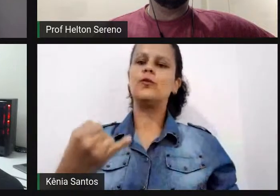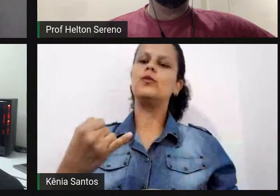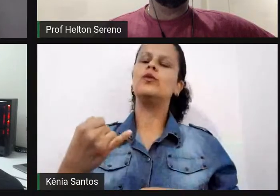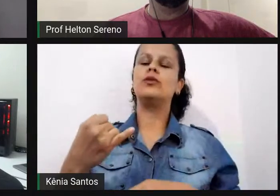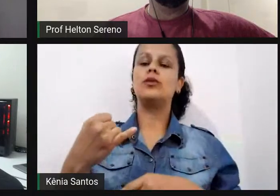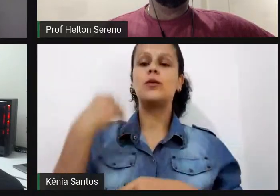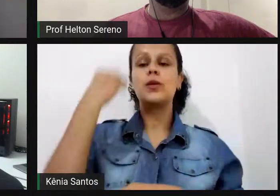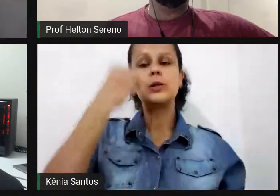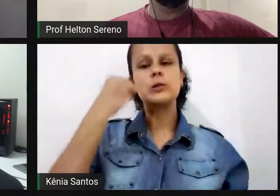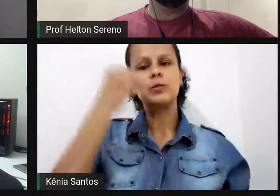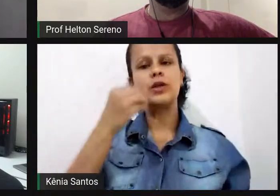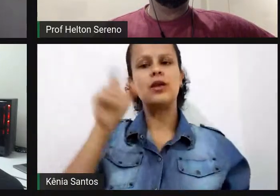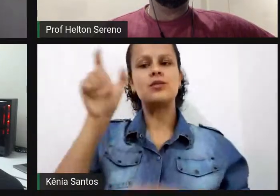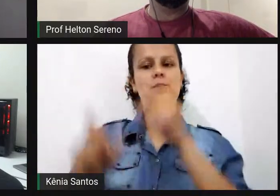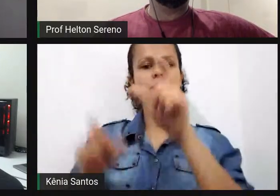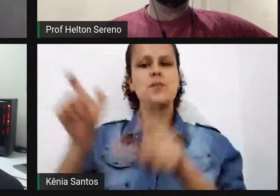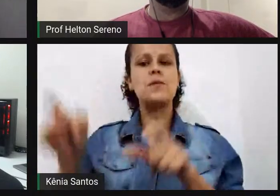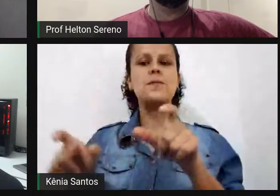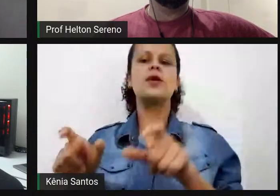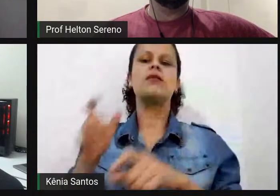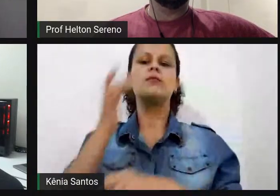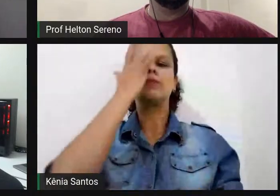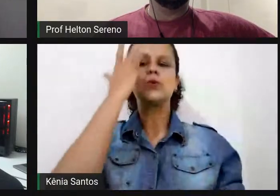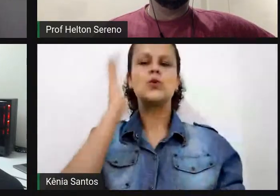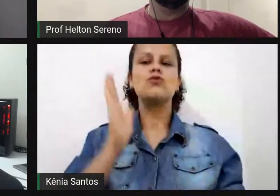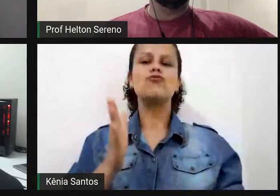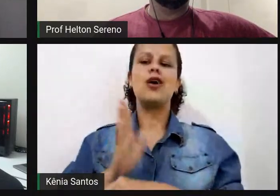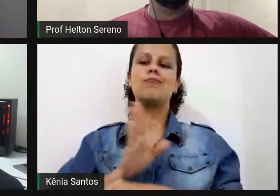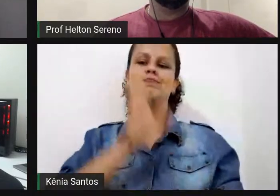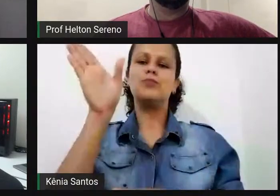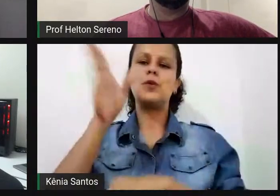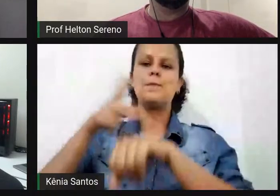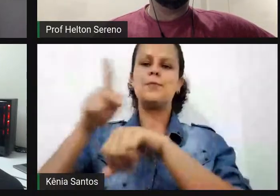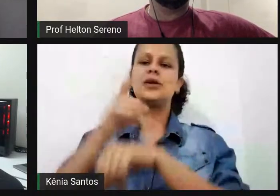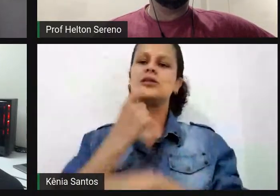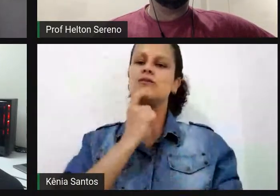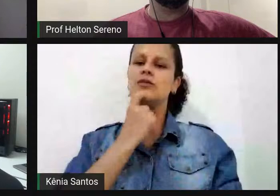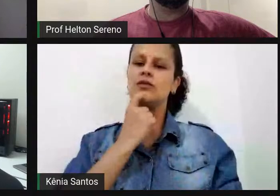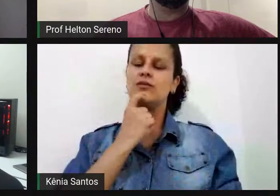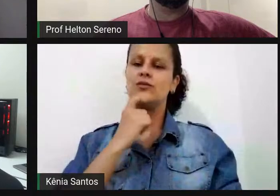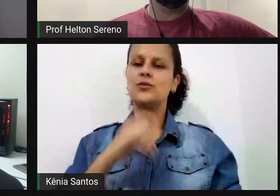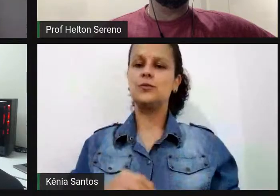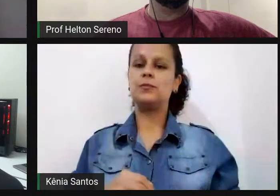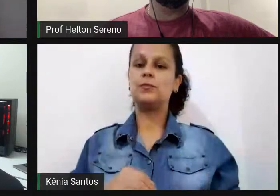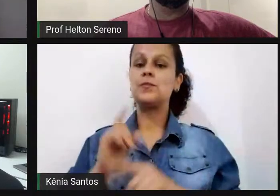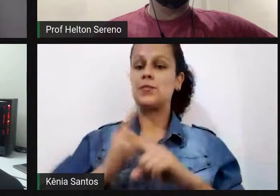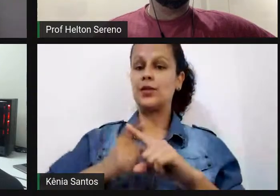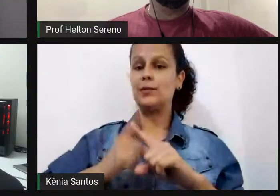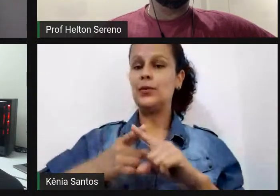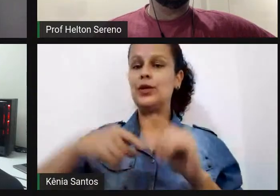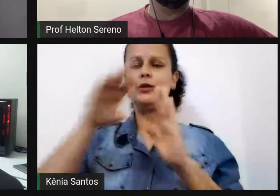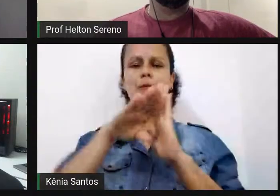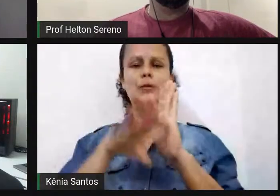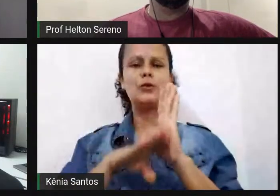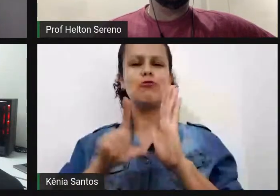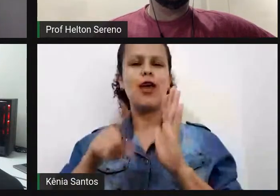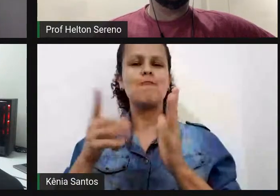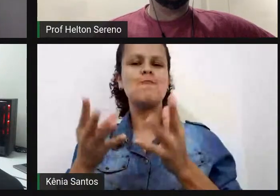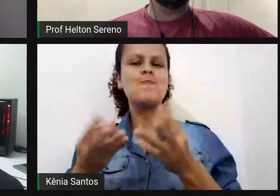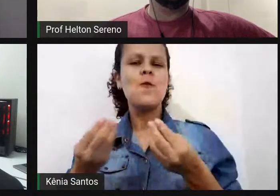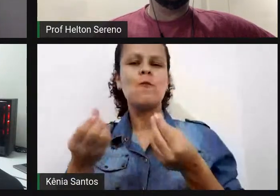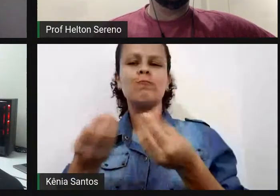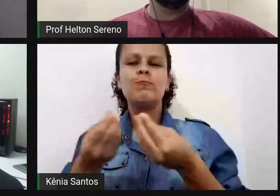rede que participaram dessa formação na Finlândia, né? Nesse projeto que é tão, digamos, valioso para nós.